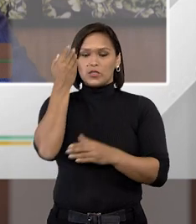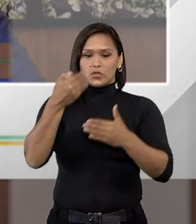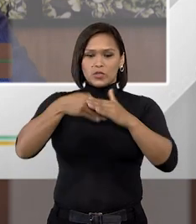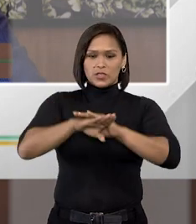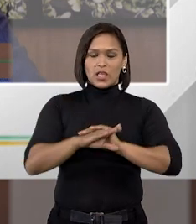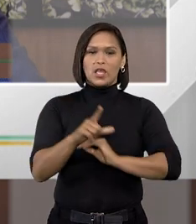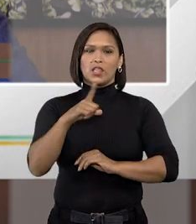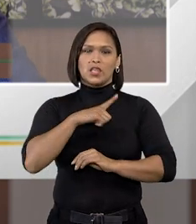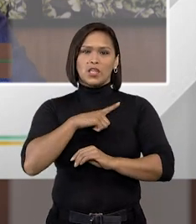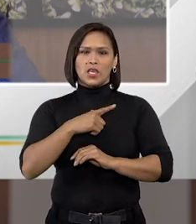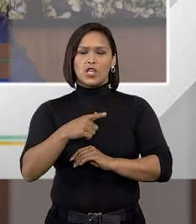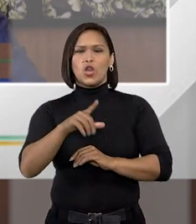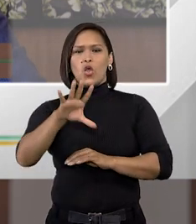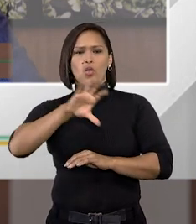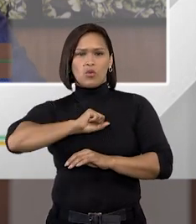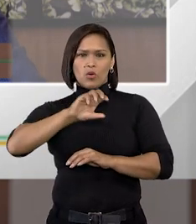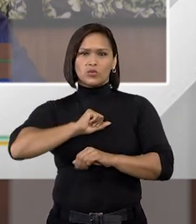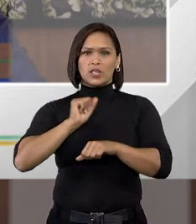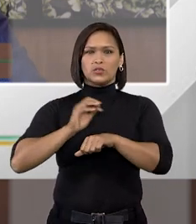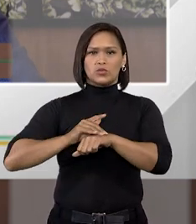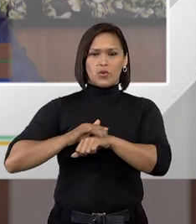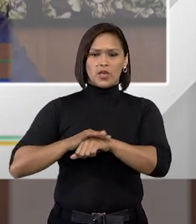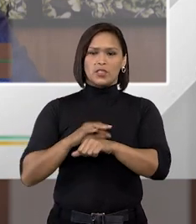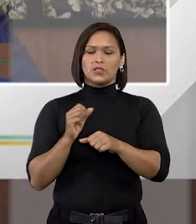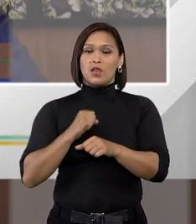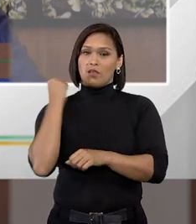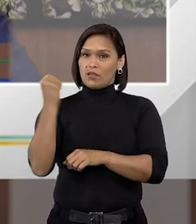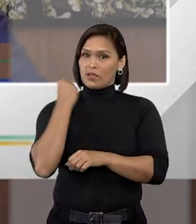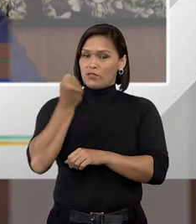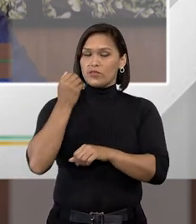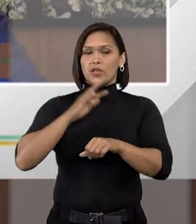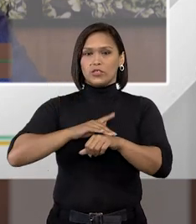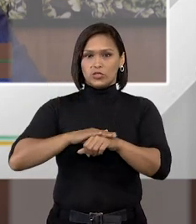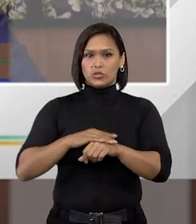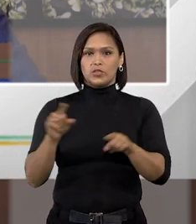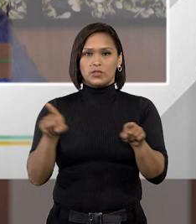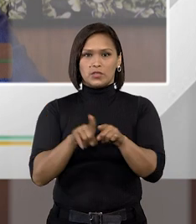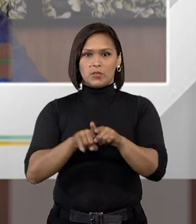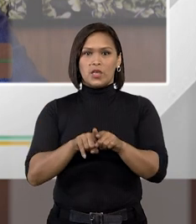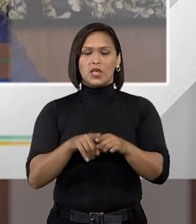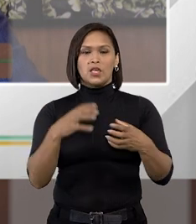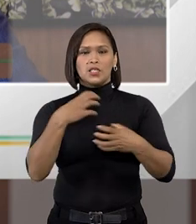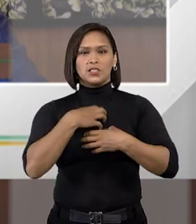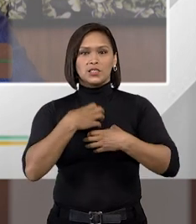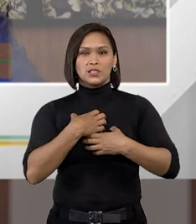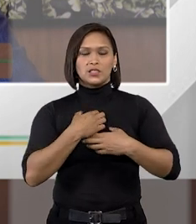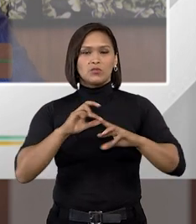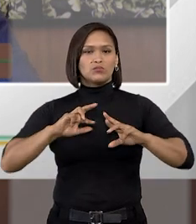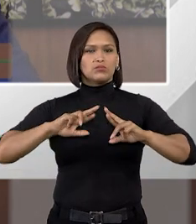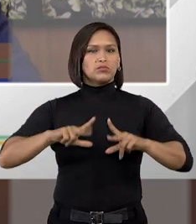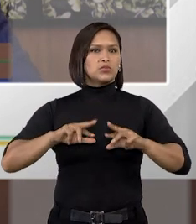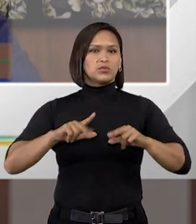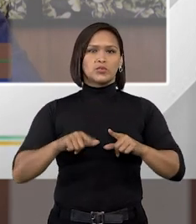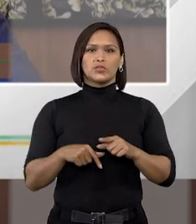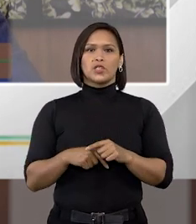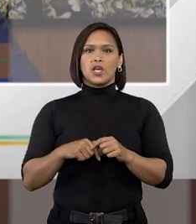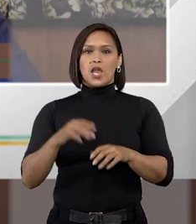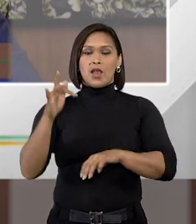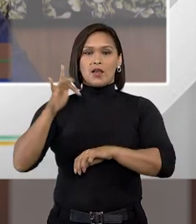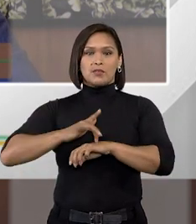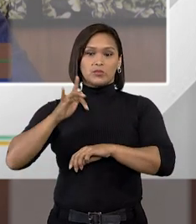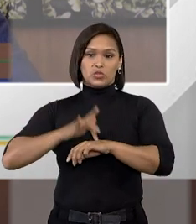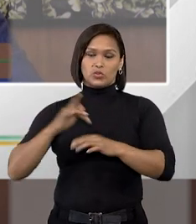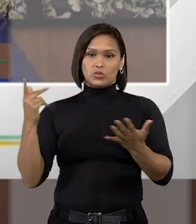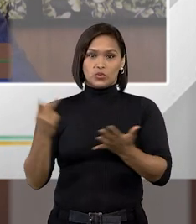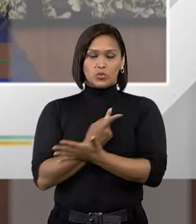contraindo doenças tendo doenças agravadas então uma situação completamente absurda